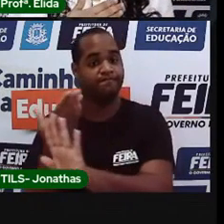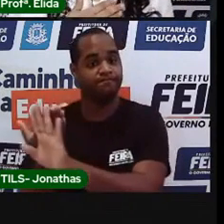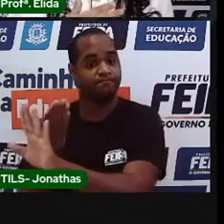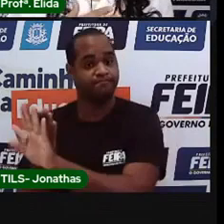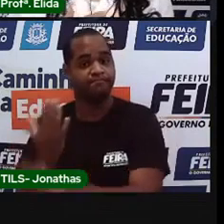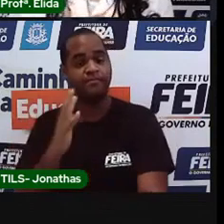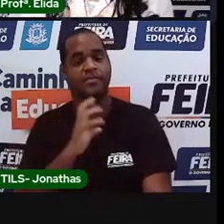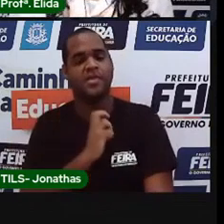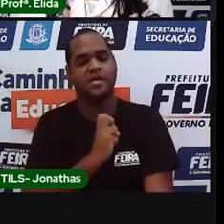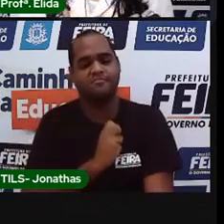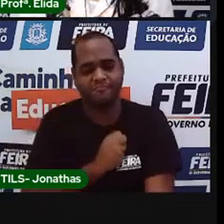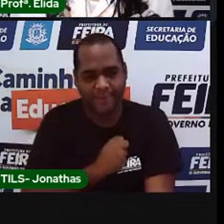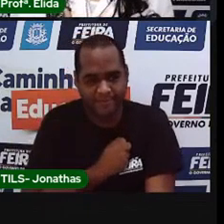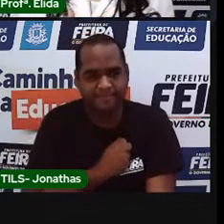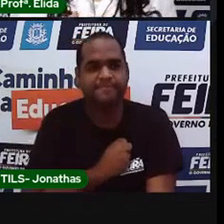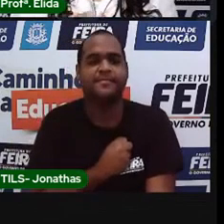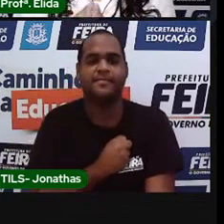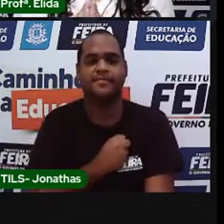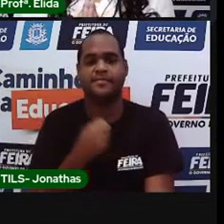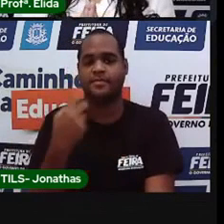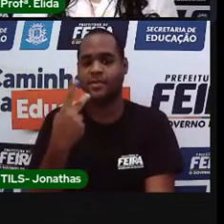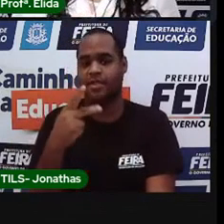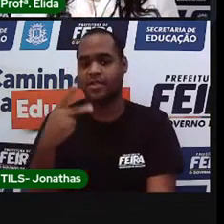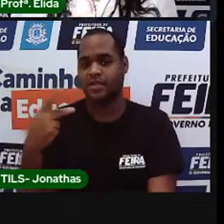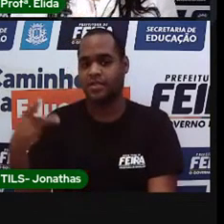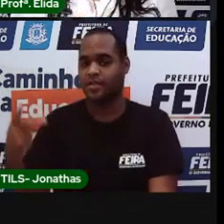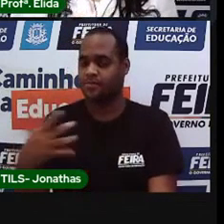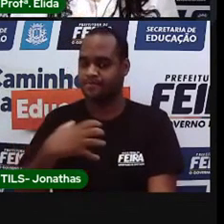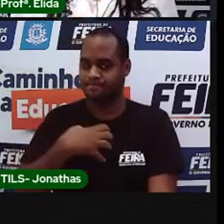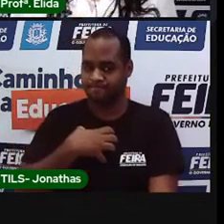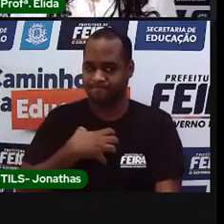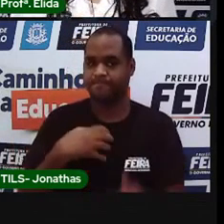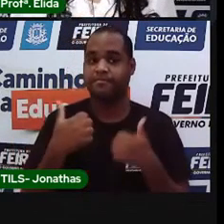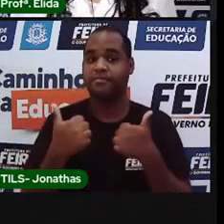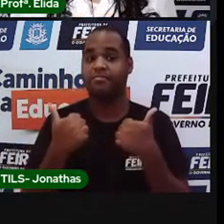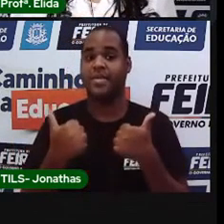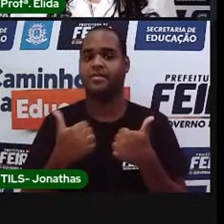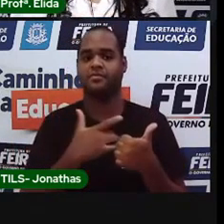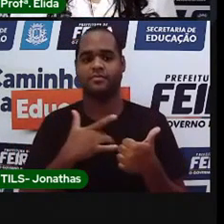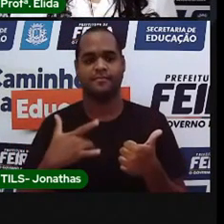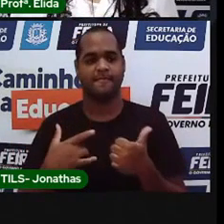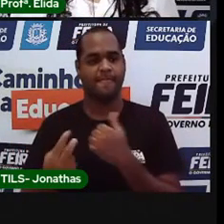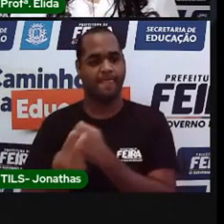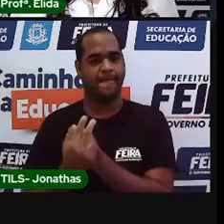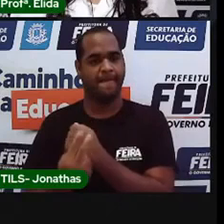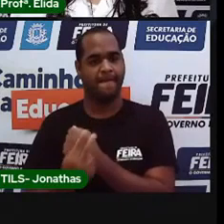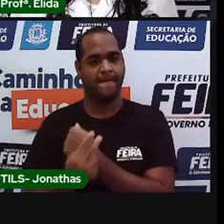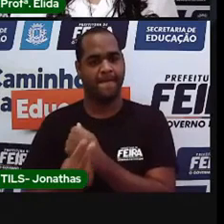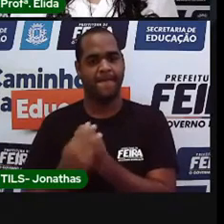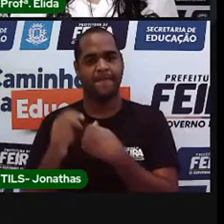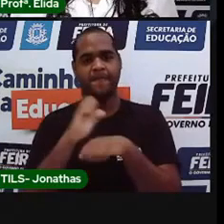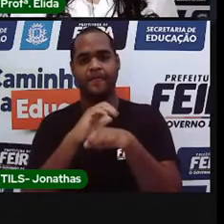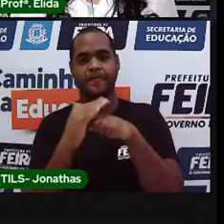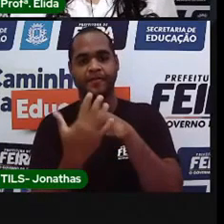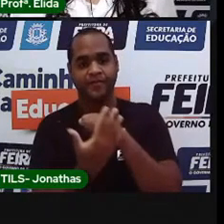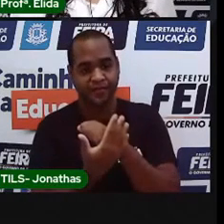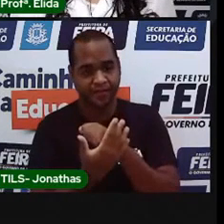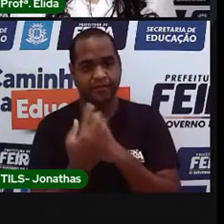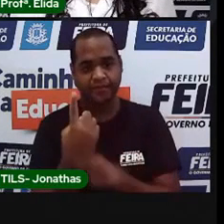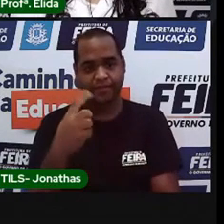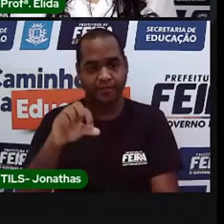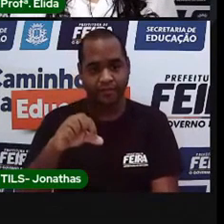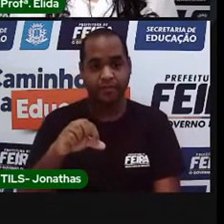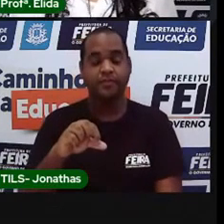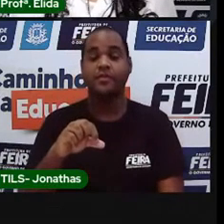amamos para que todos fiquem protegidos da Covid-19. Esse afastamento é